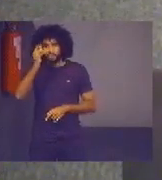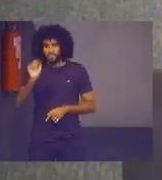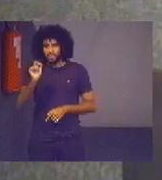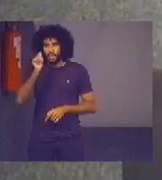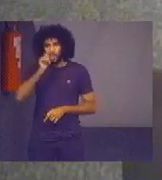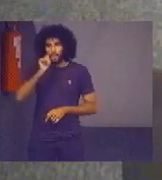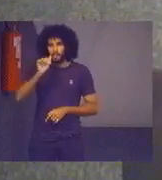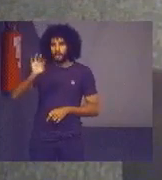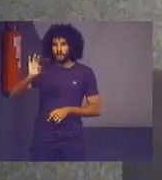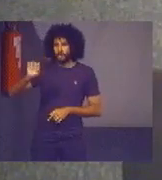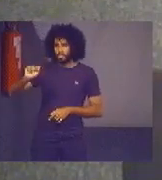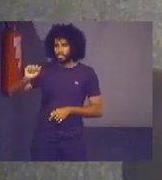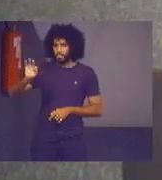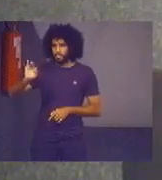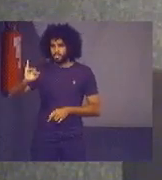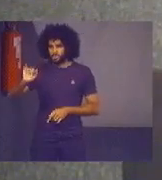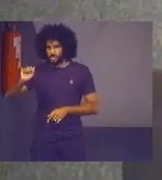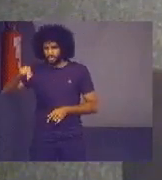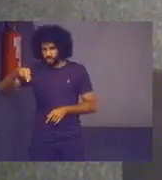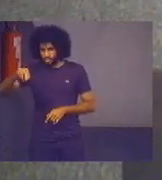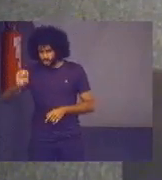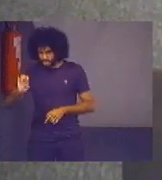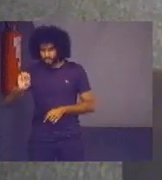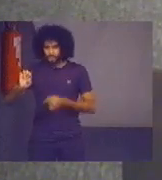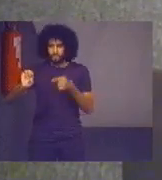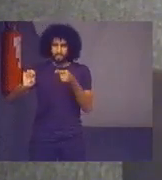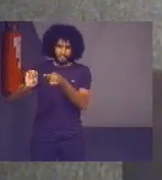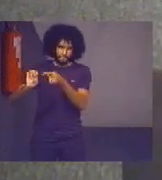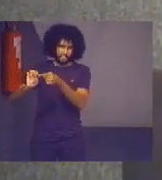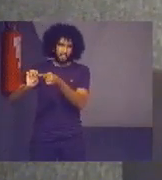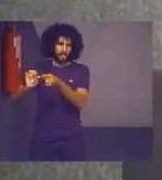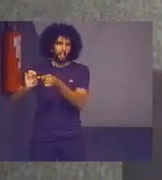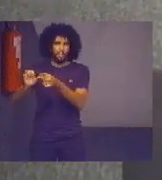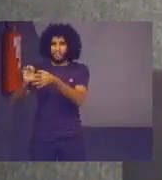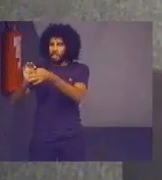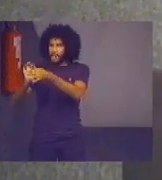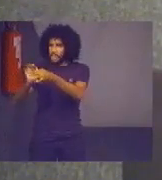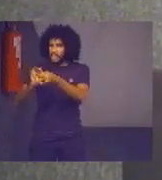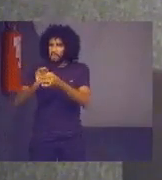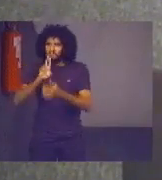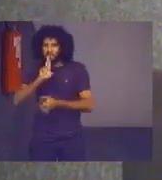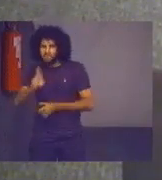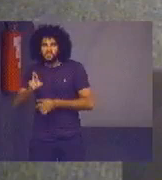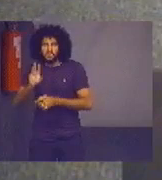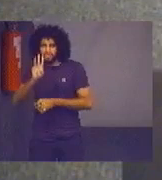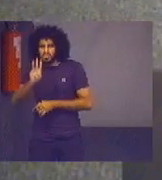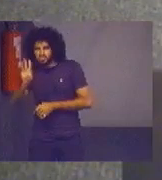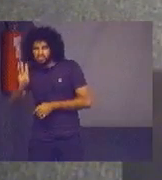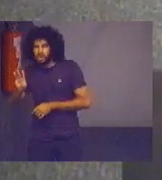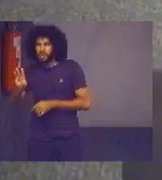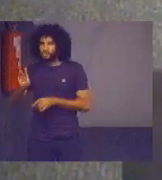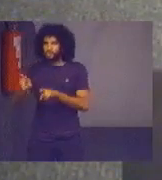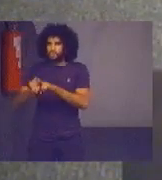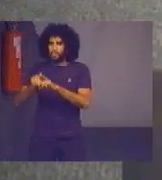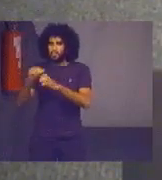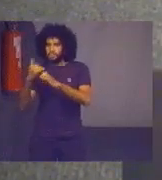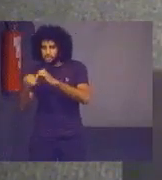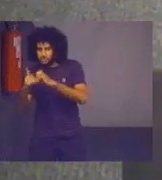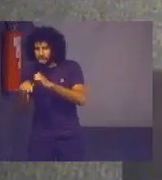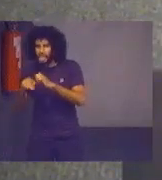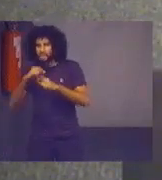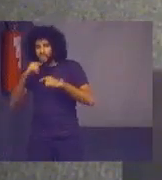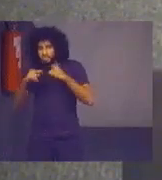conhecem mais, a Tatiane e ela atende a ligação dos tribunais, responde os e-mails, responde as dúvidas e ela que